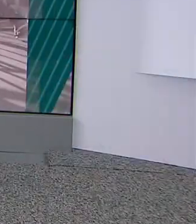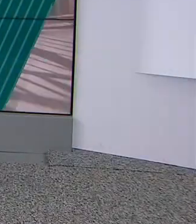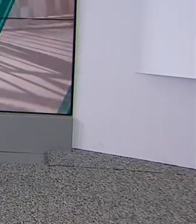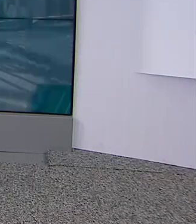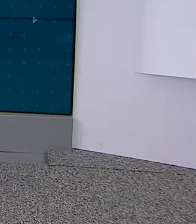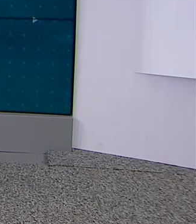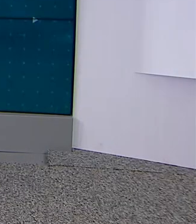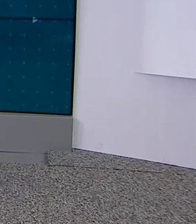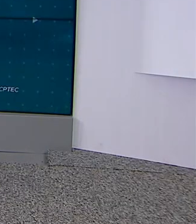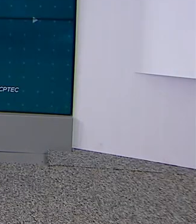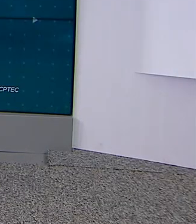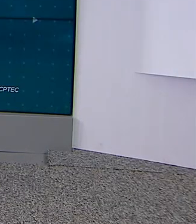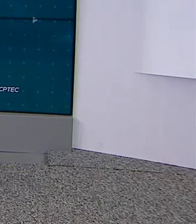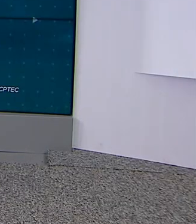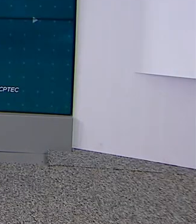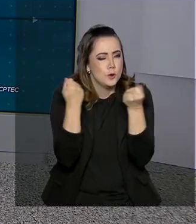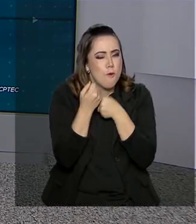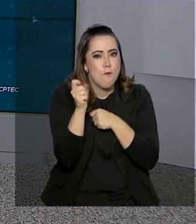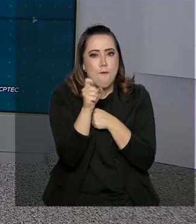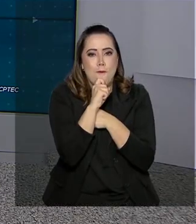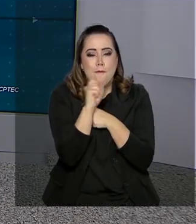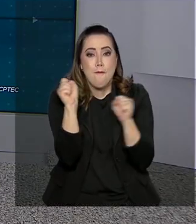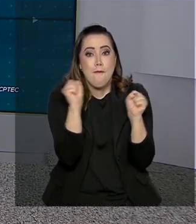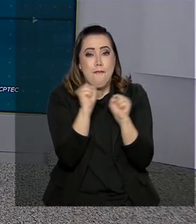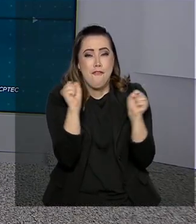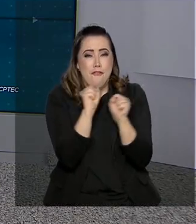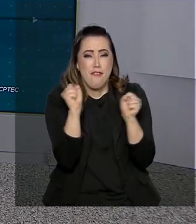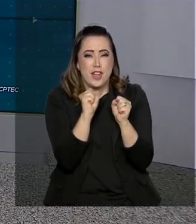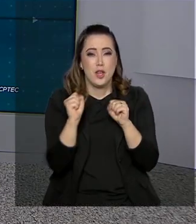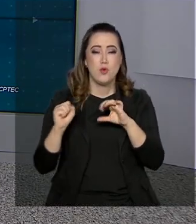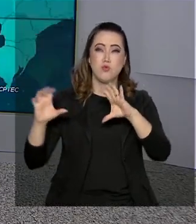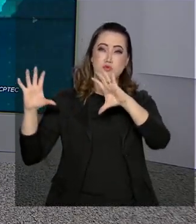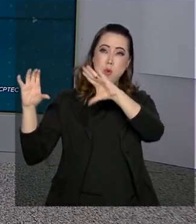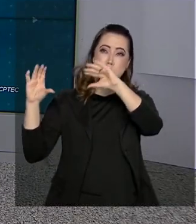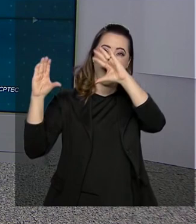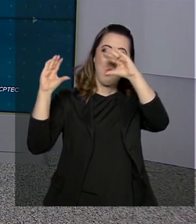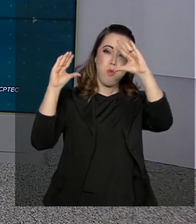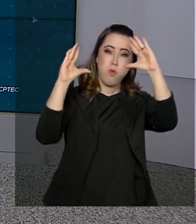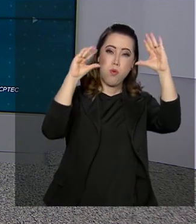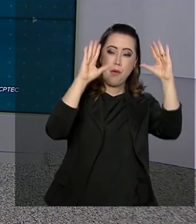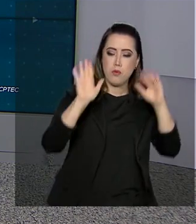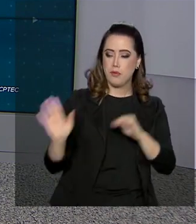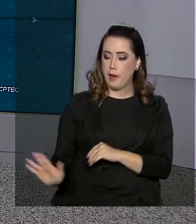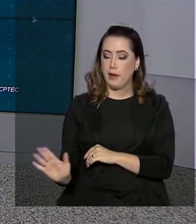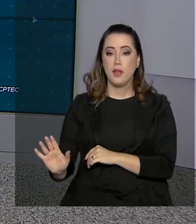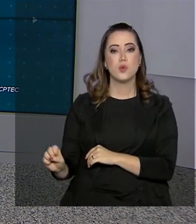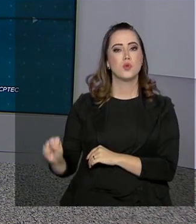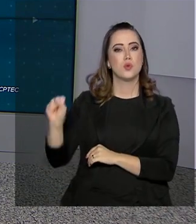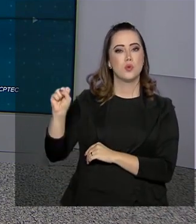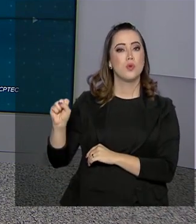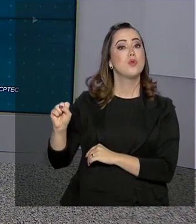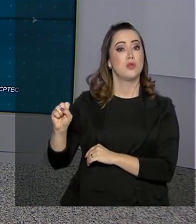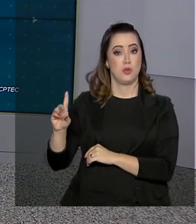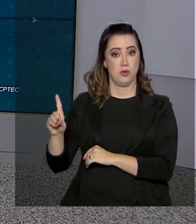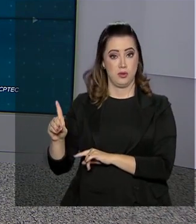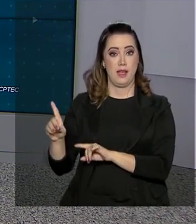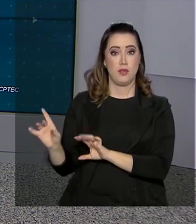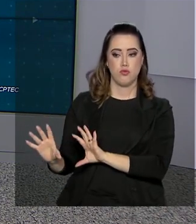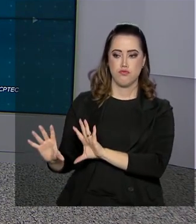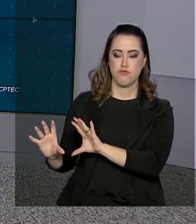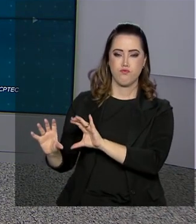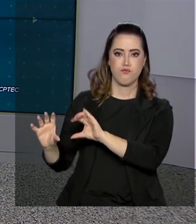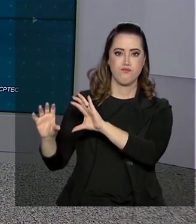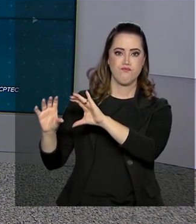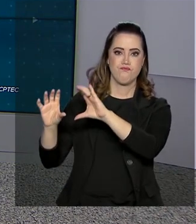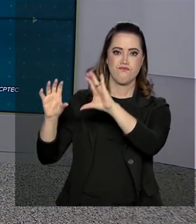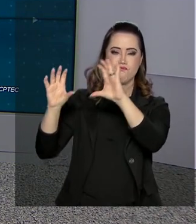E prepare o casaco, porque uma massa polar entra no país pelas regiões sul e sudeste, trazendo junto ar frio e chuva. O fim de